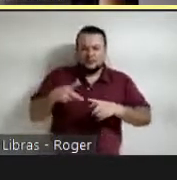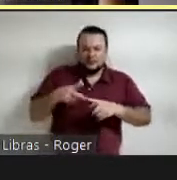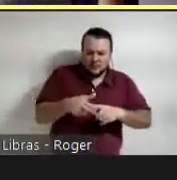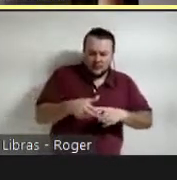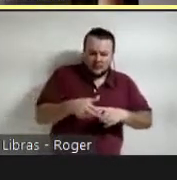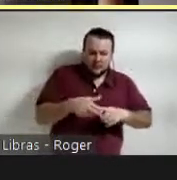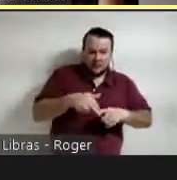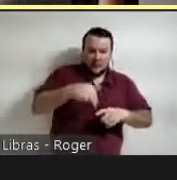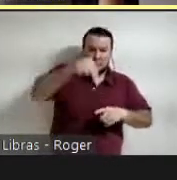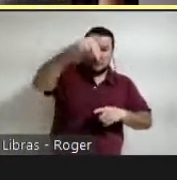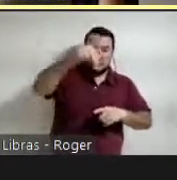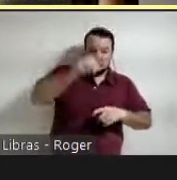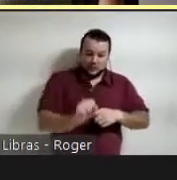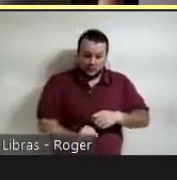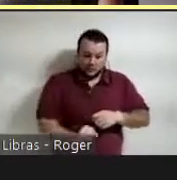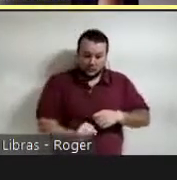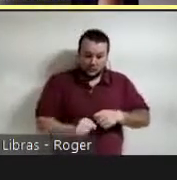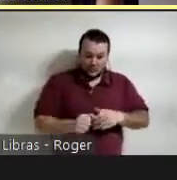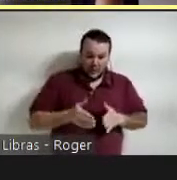porto.